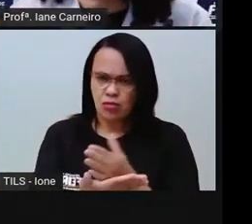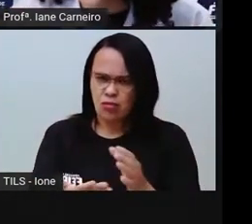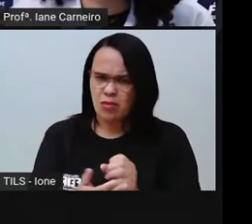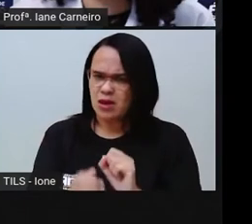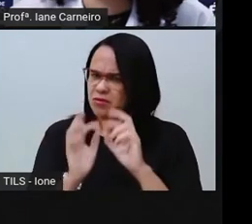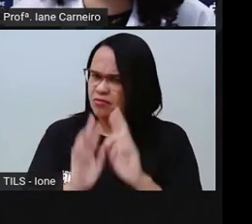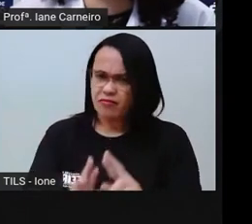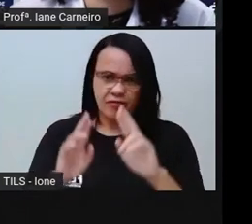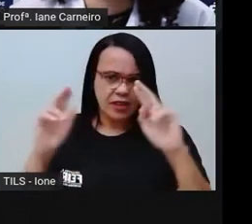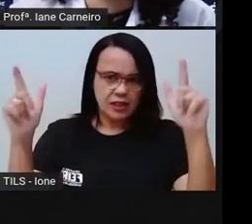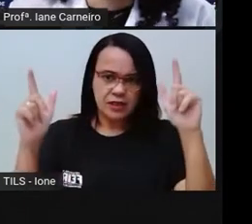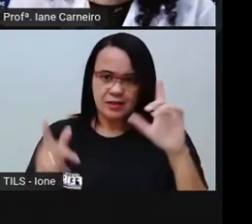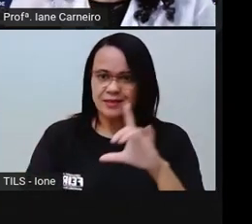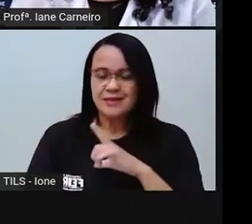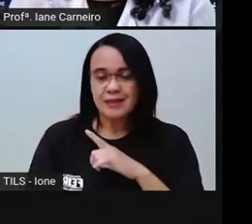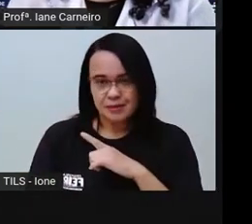joia?